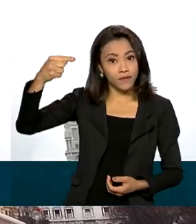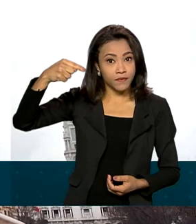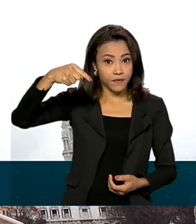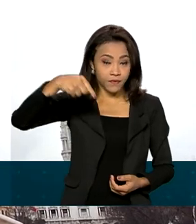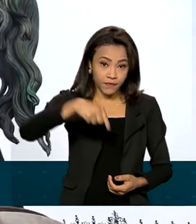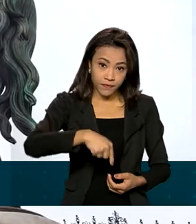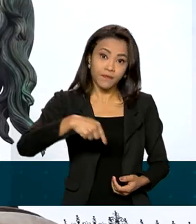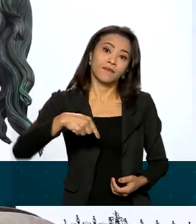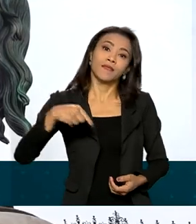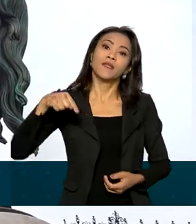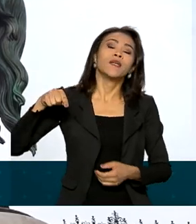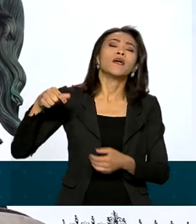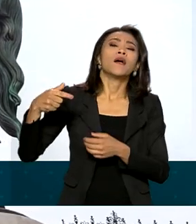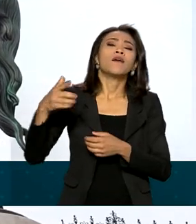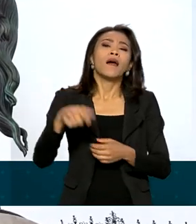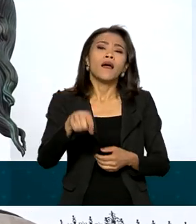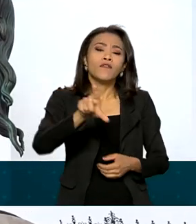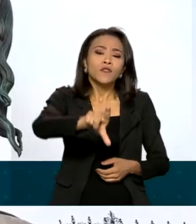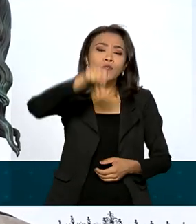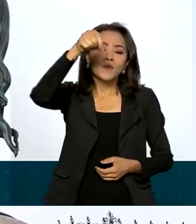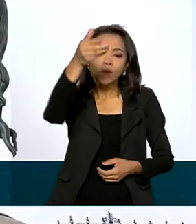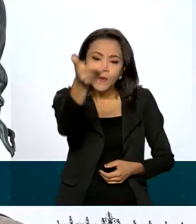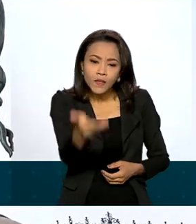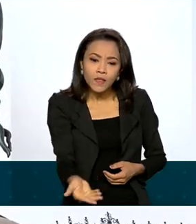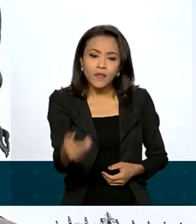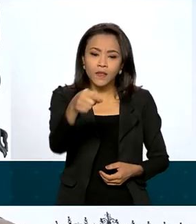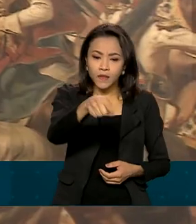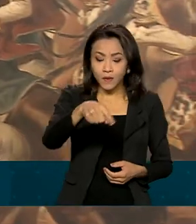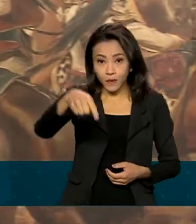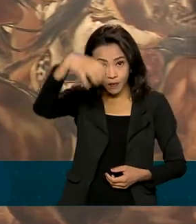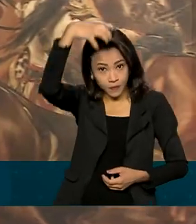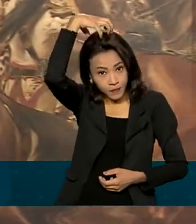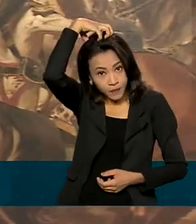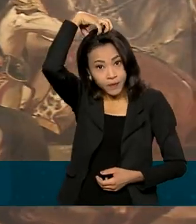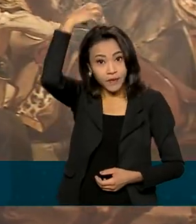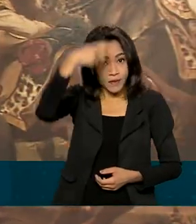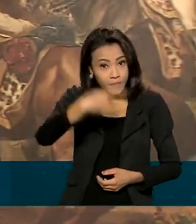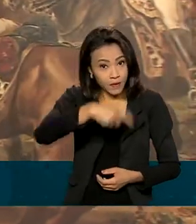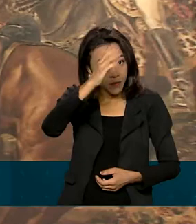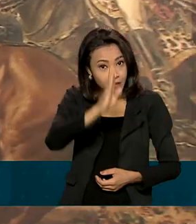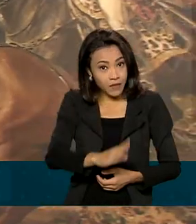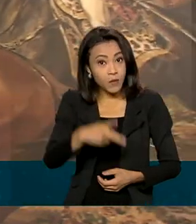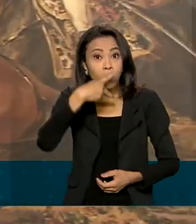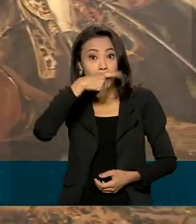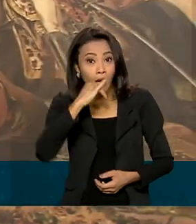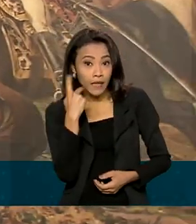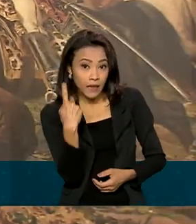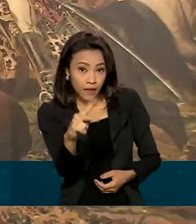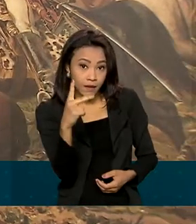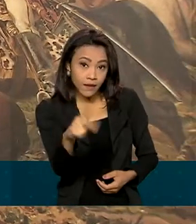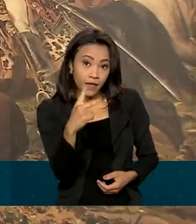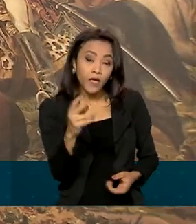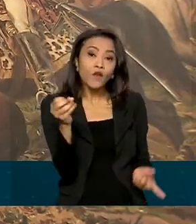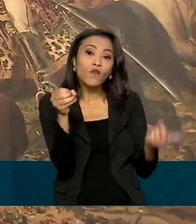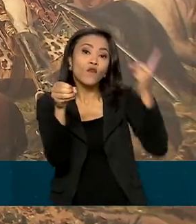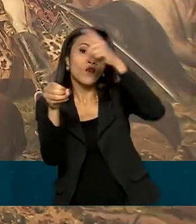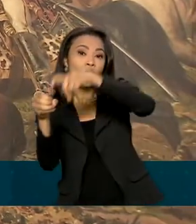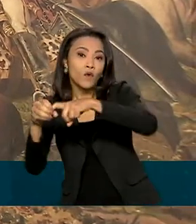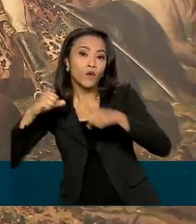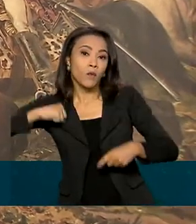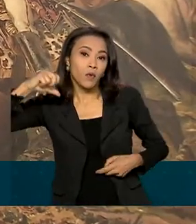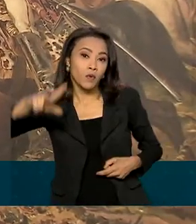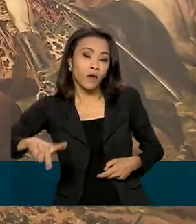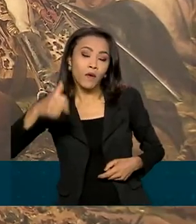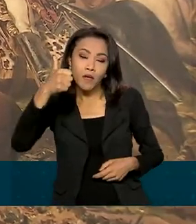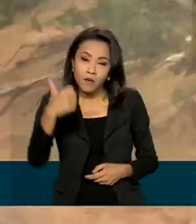real portuguesa. Foi nomeado príncipe regente do Brasil quando seu pai, Dom João, retornou a Portugal em